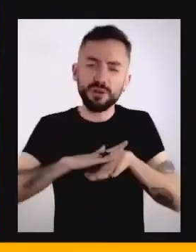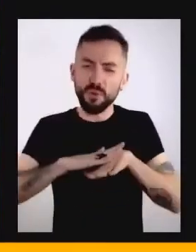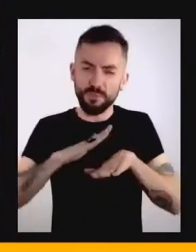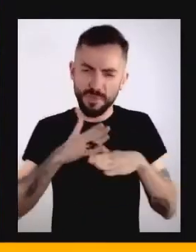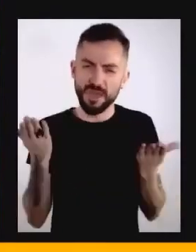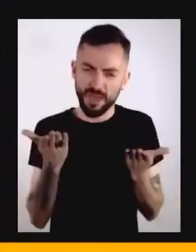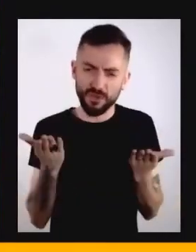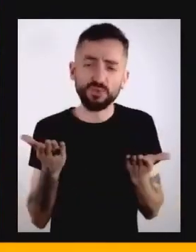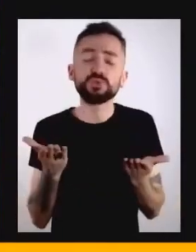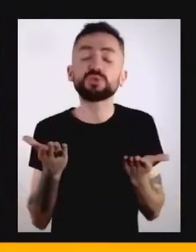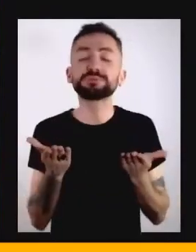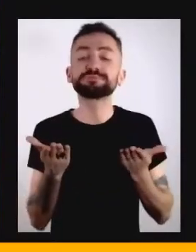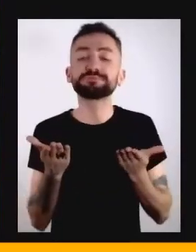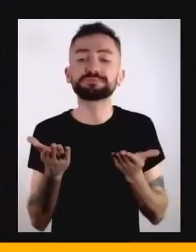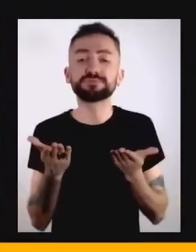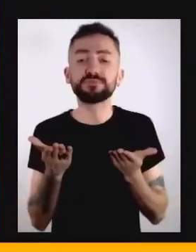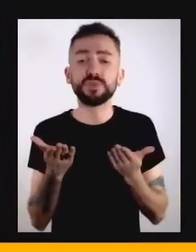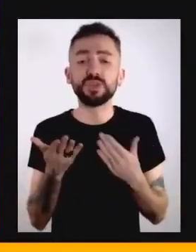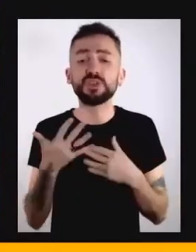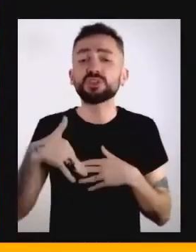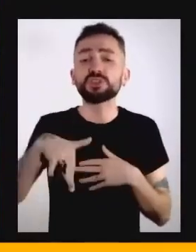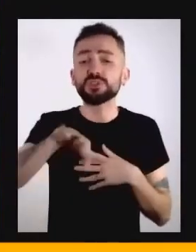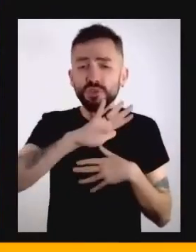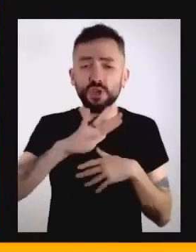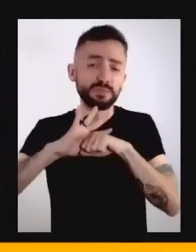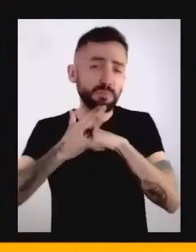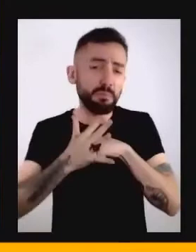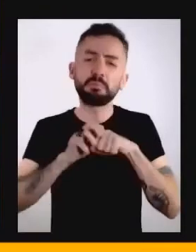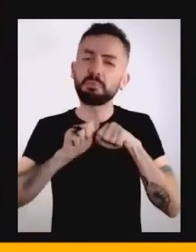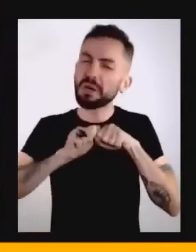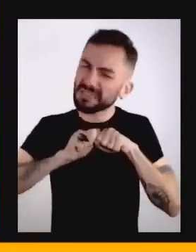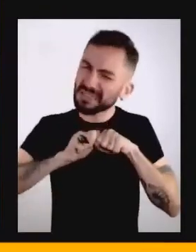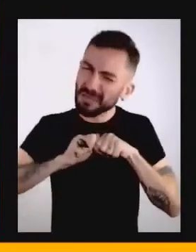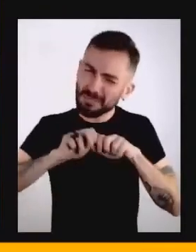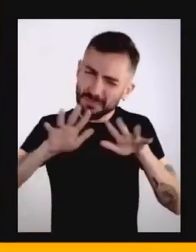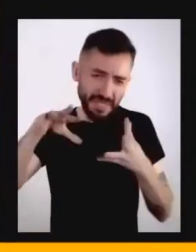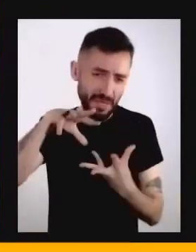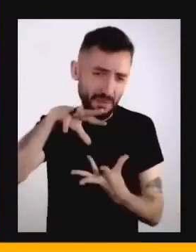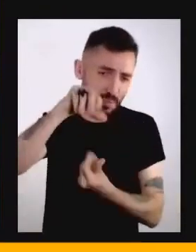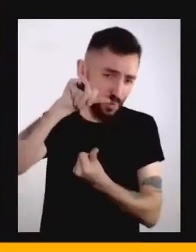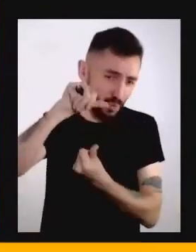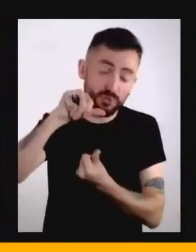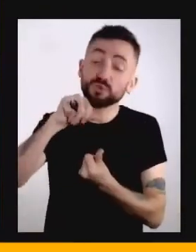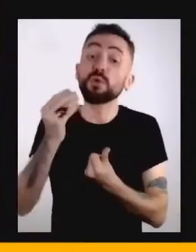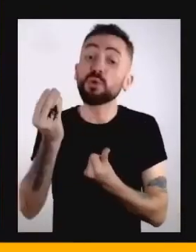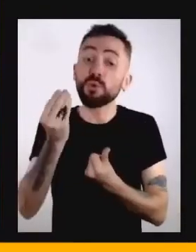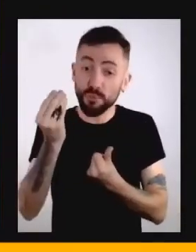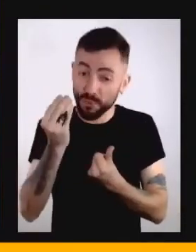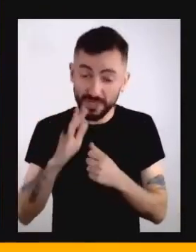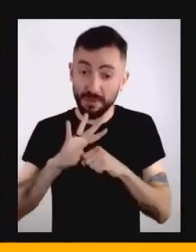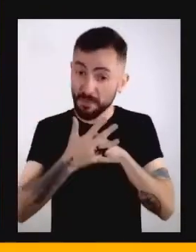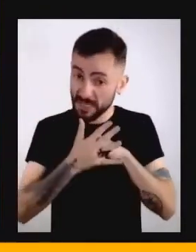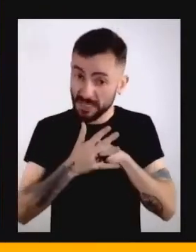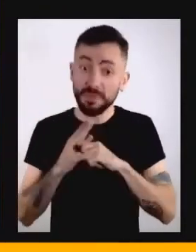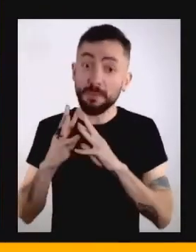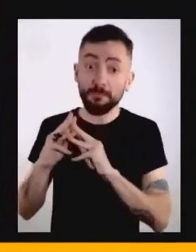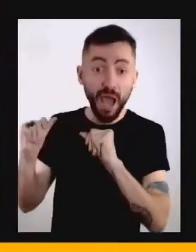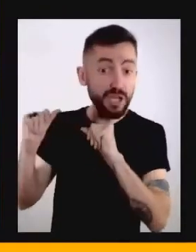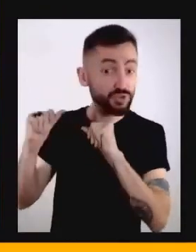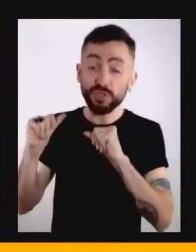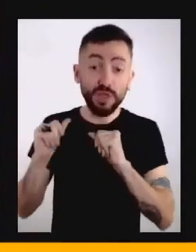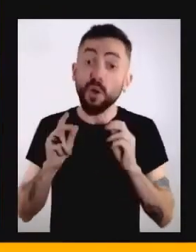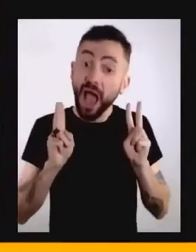em que a gente está imerso numa pandemia global, não vivendo o pós-pandemia, mas no meio dela, durante, sem saber